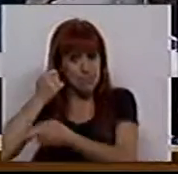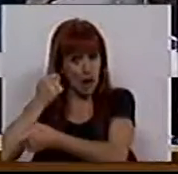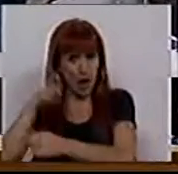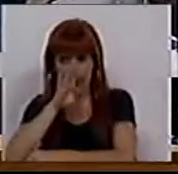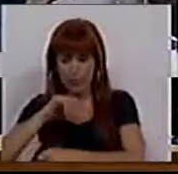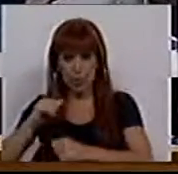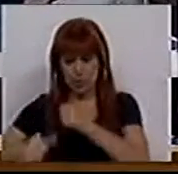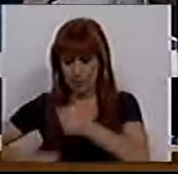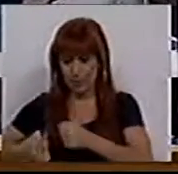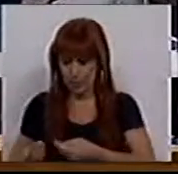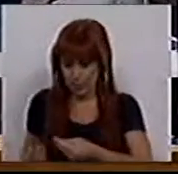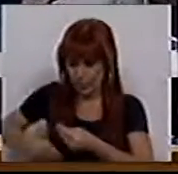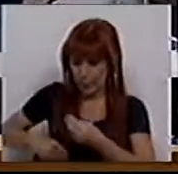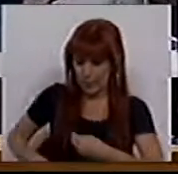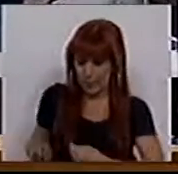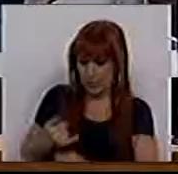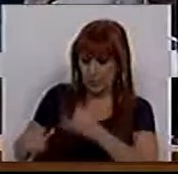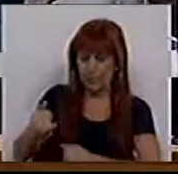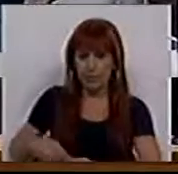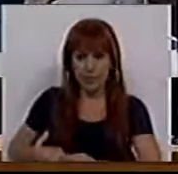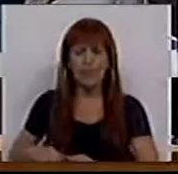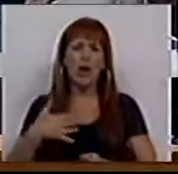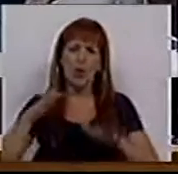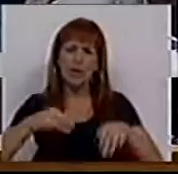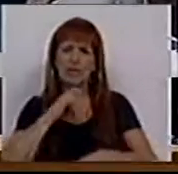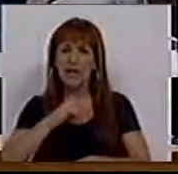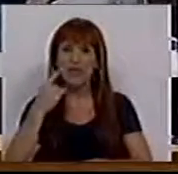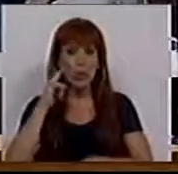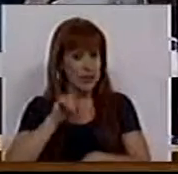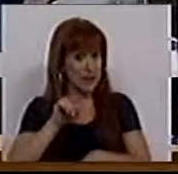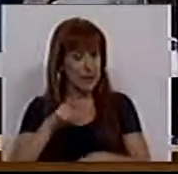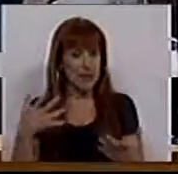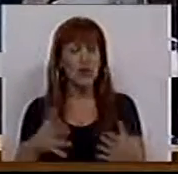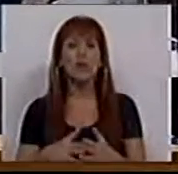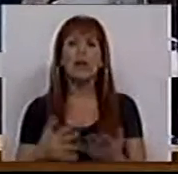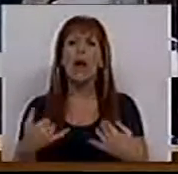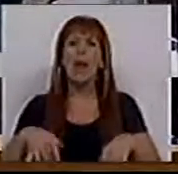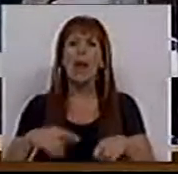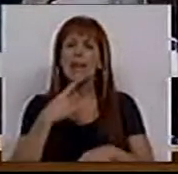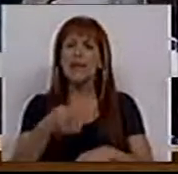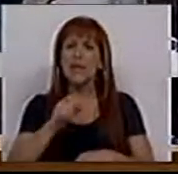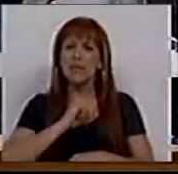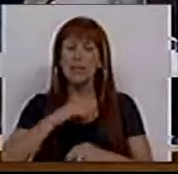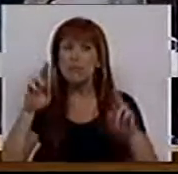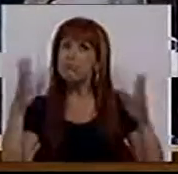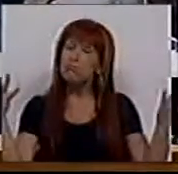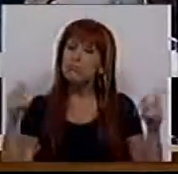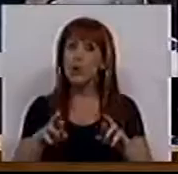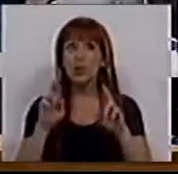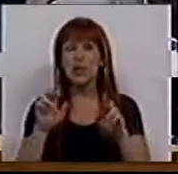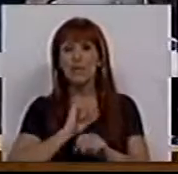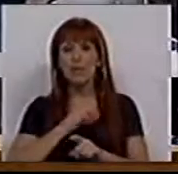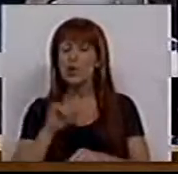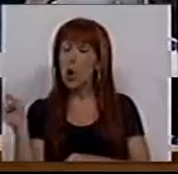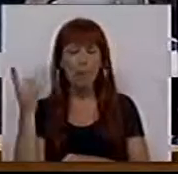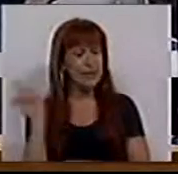a prática dos transplantes. E, portanto, queria terminar chamando a atenção para isto, manifestando a minha expectativa e o meu desejo